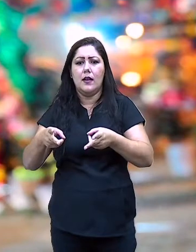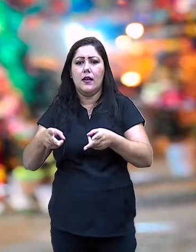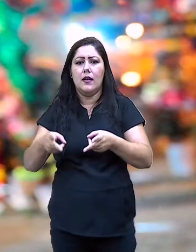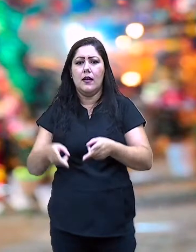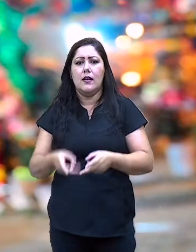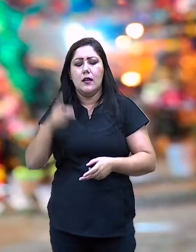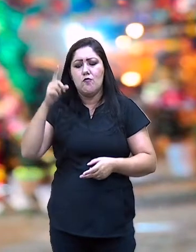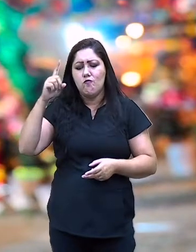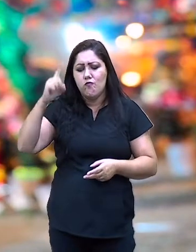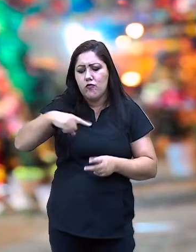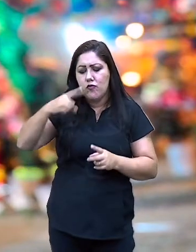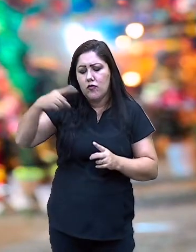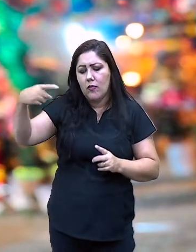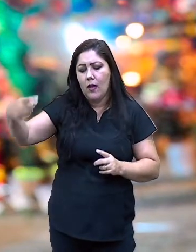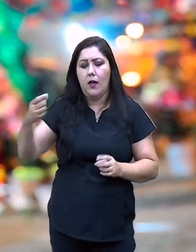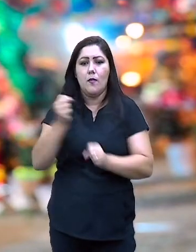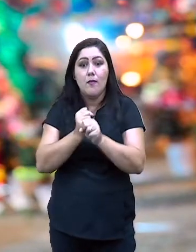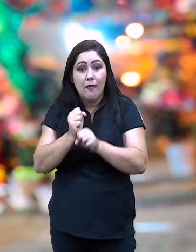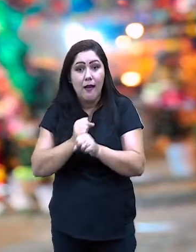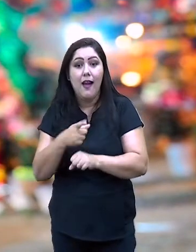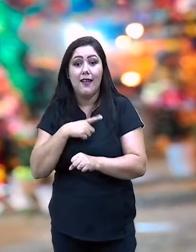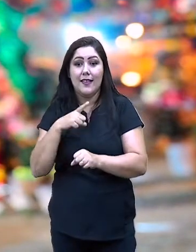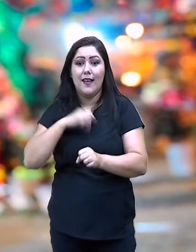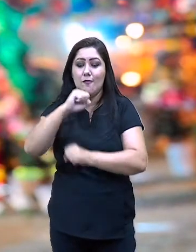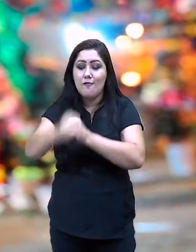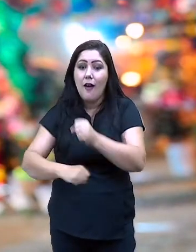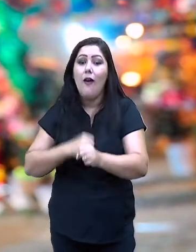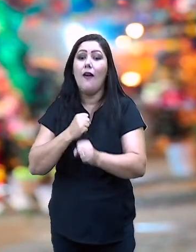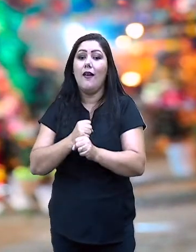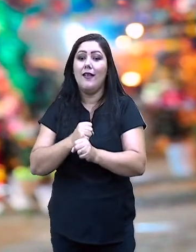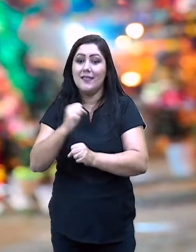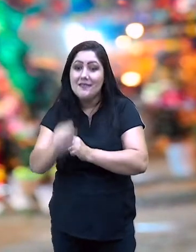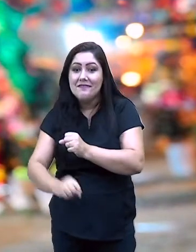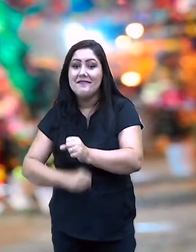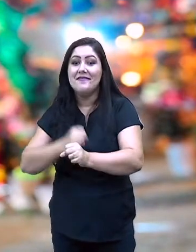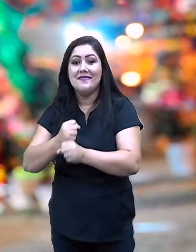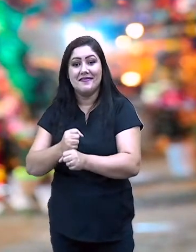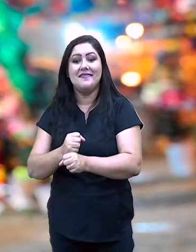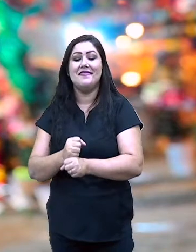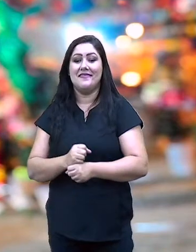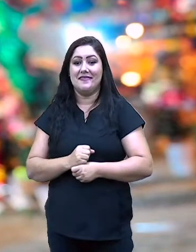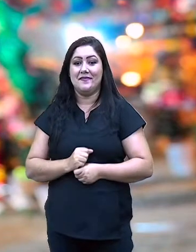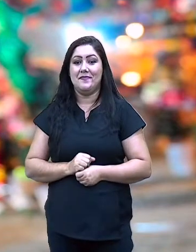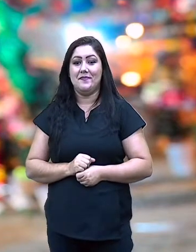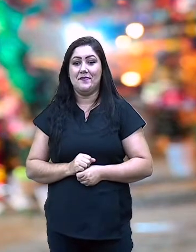30 de junho é o dia do Bumba Meu Boi. E eu quero falar para vocês o seguinte,